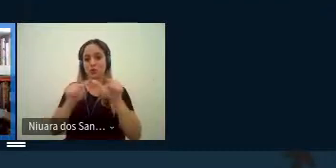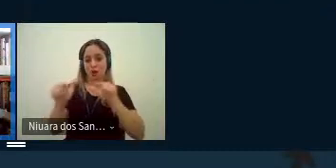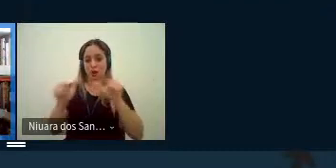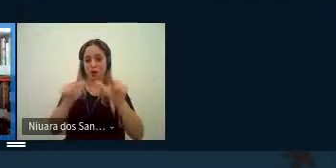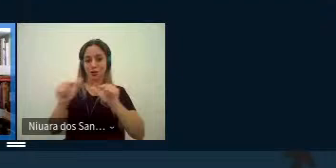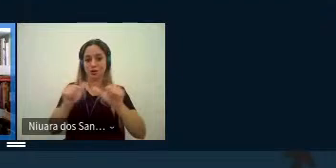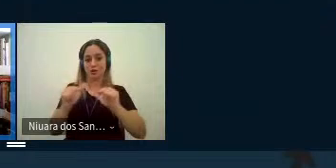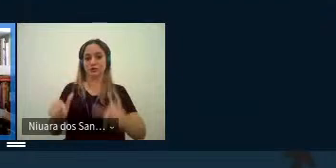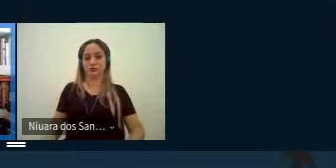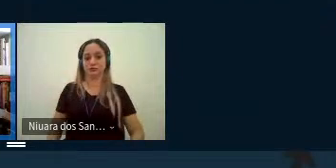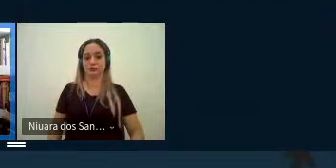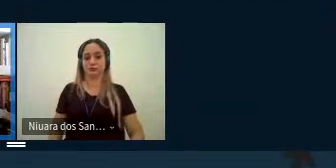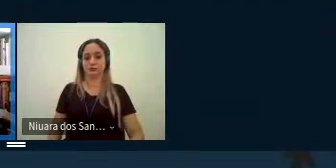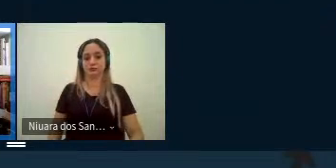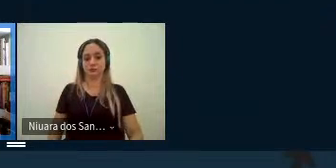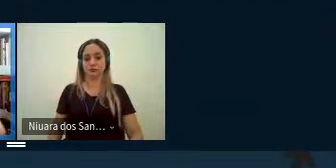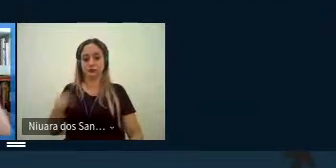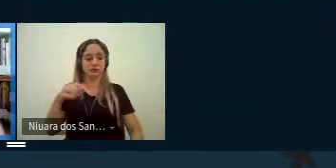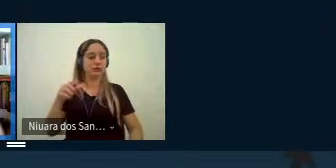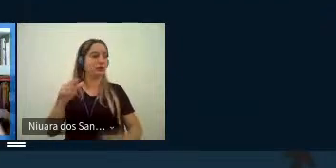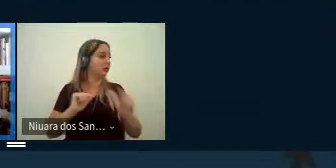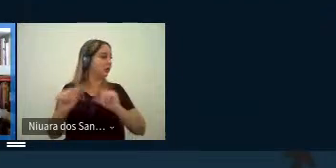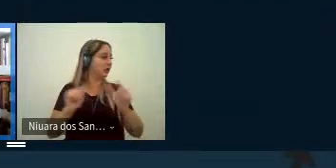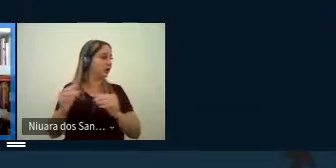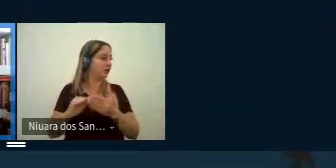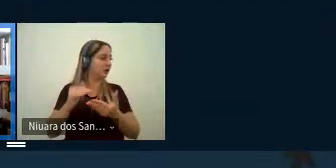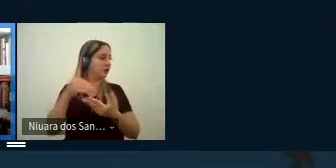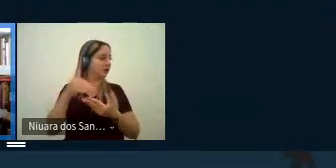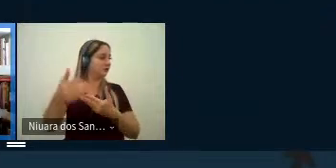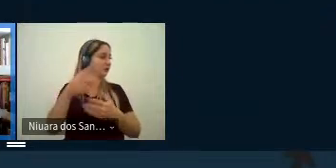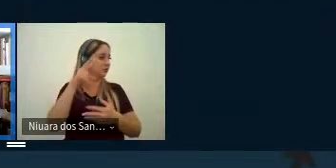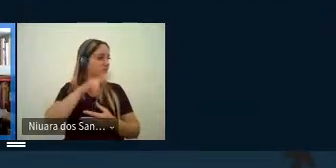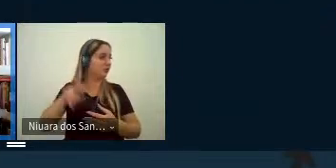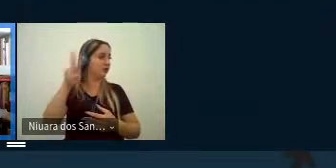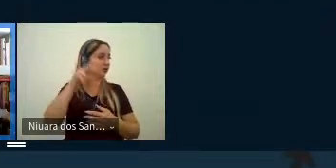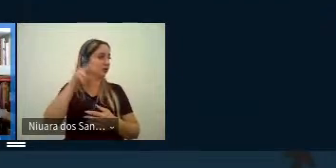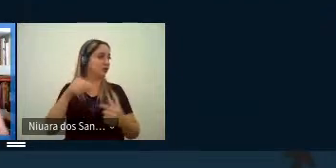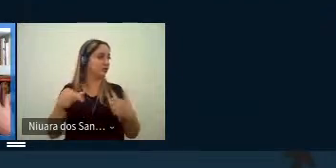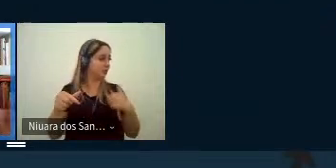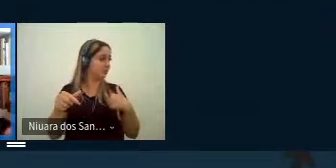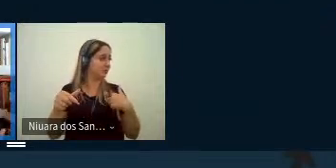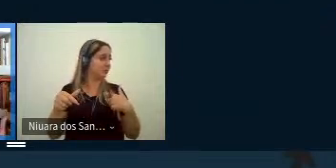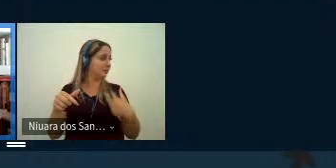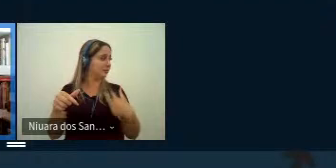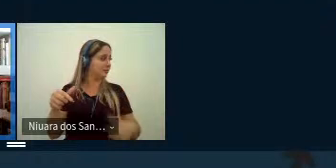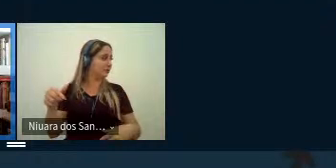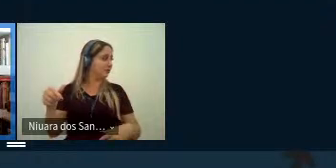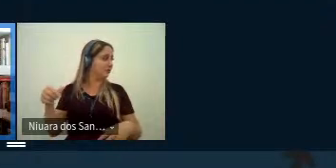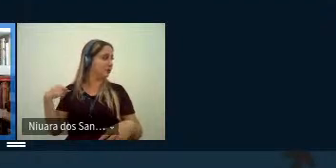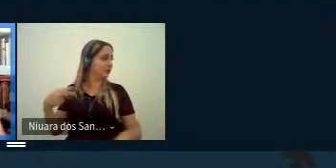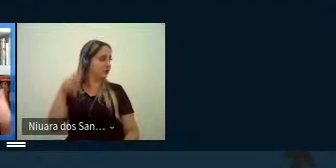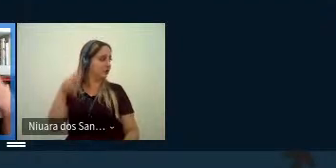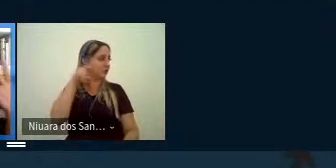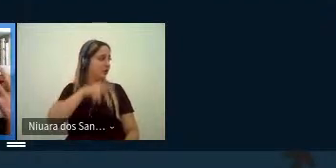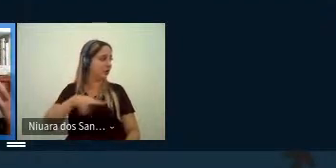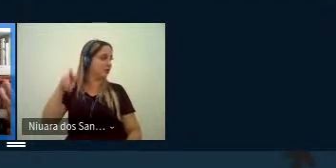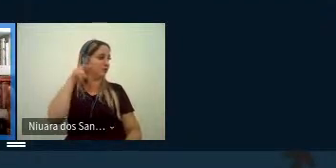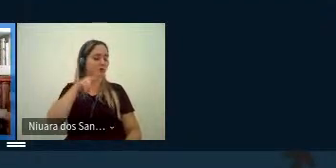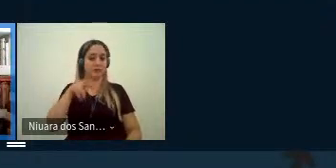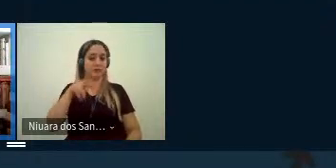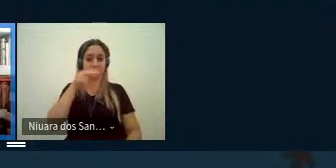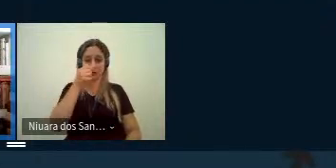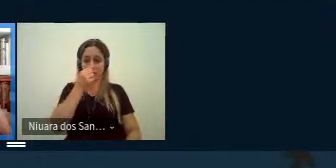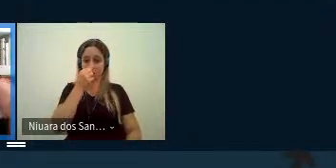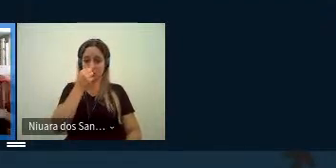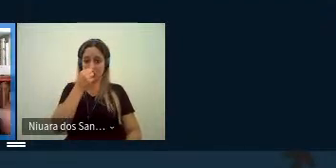né para que se trabalhasse né a partir desses olhares sobre essa perspectiva por exemplo